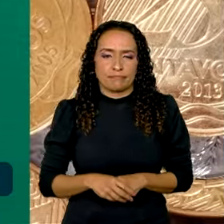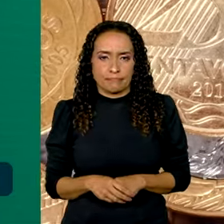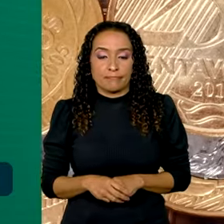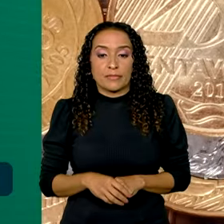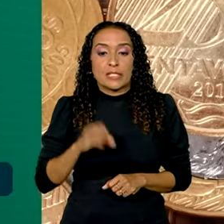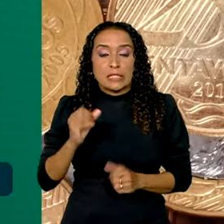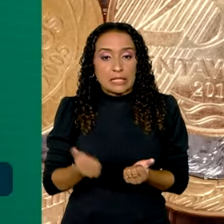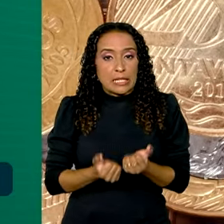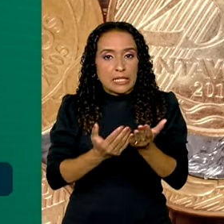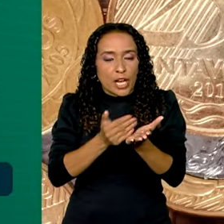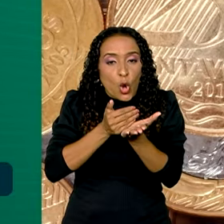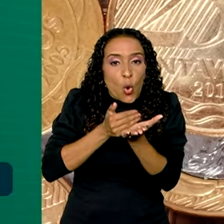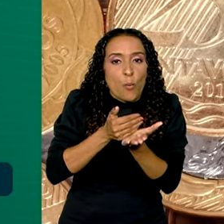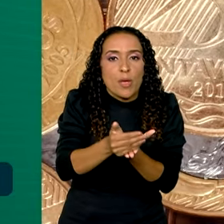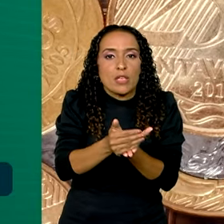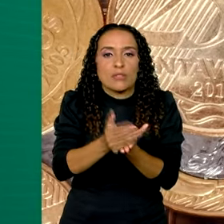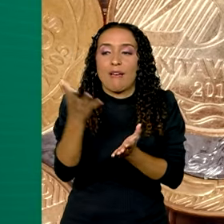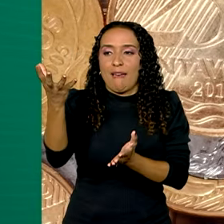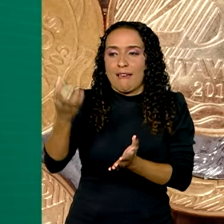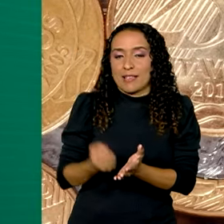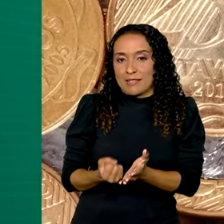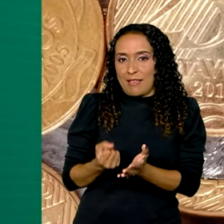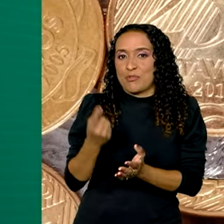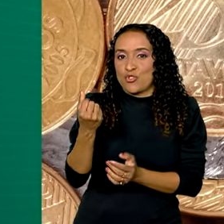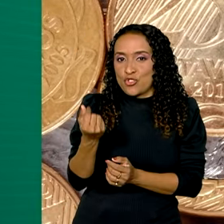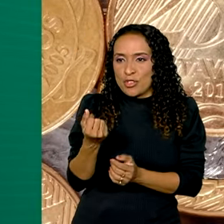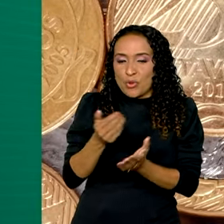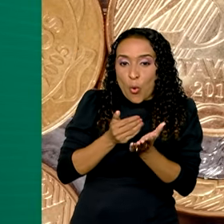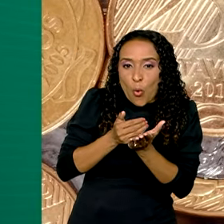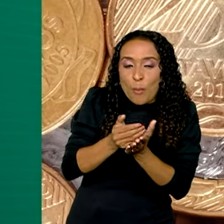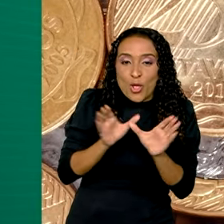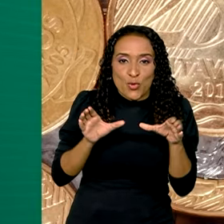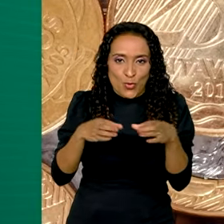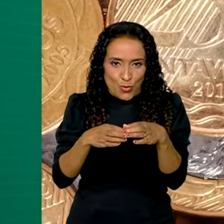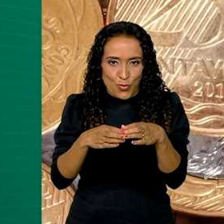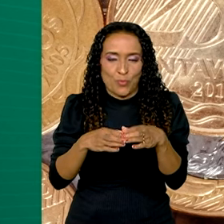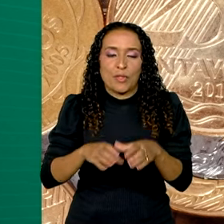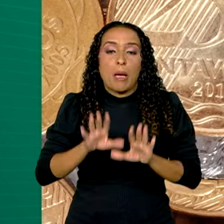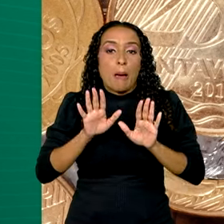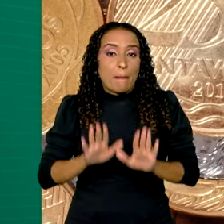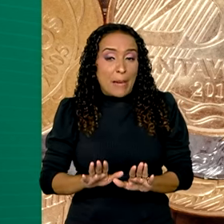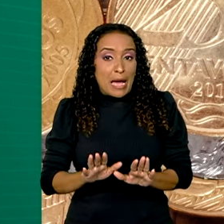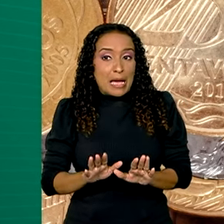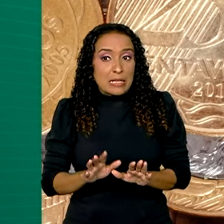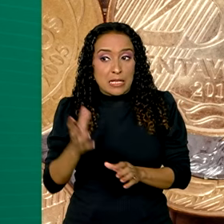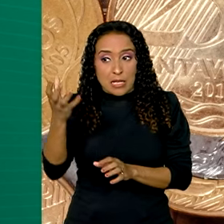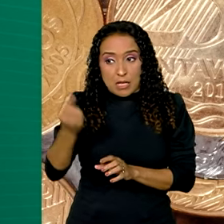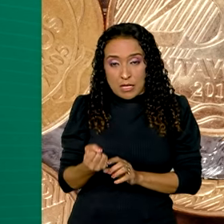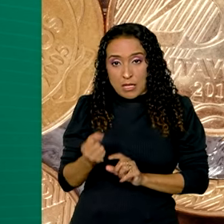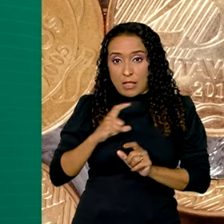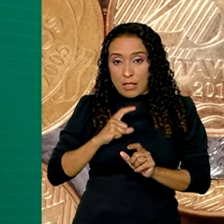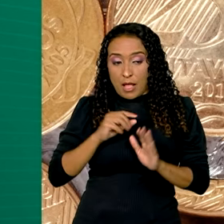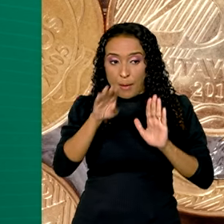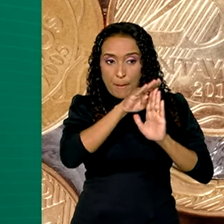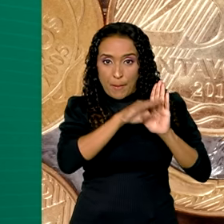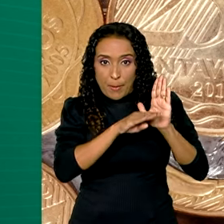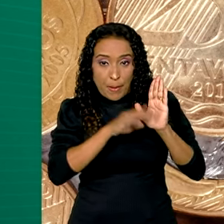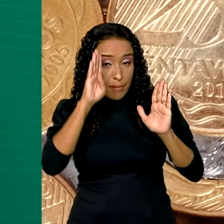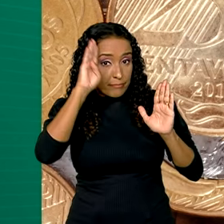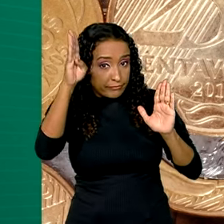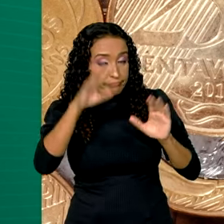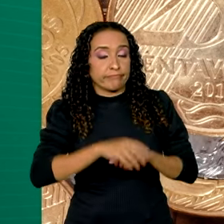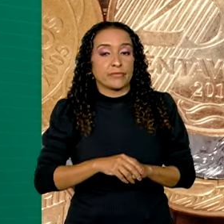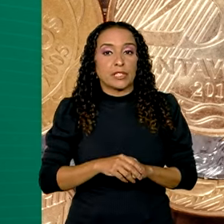Quem entrega nos primeiros dias recebe a restituição nos primeiros lotes. Mas a restituição segue uma lista de prioridades.